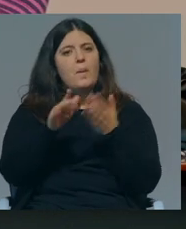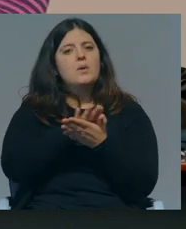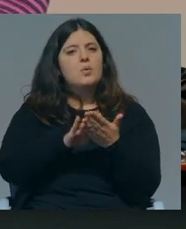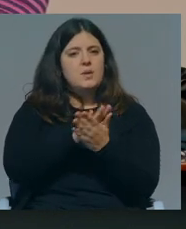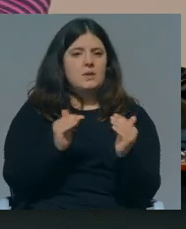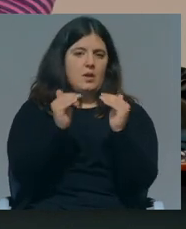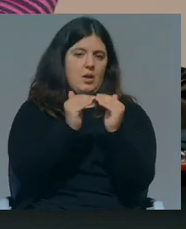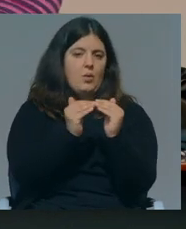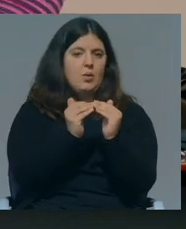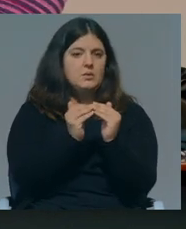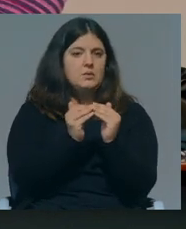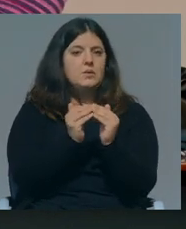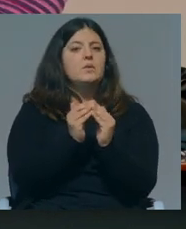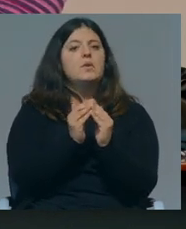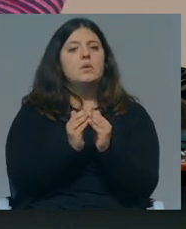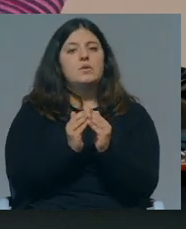tem que ser comum não é